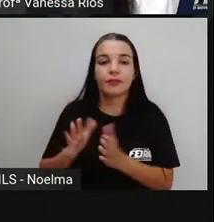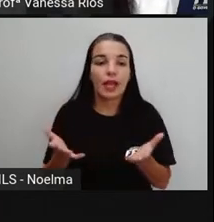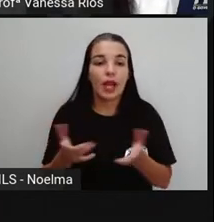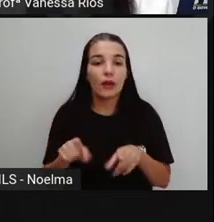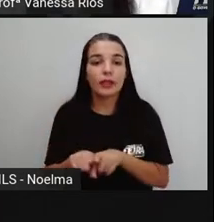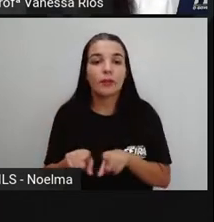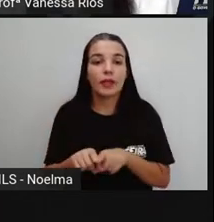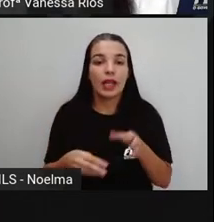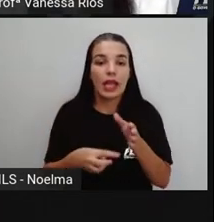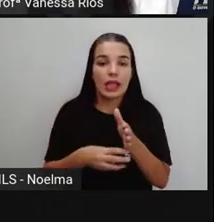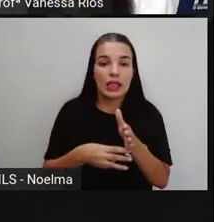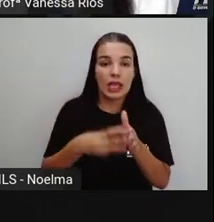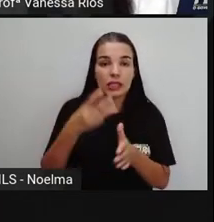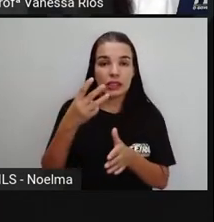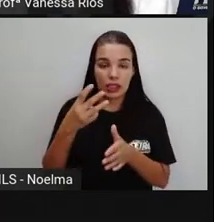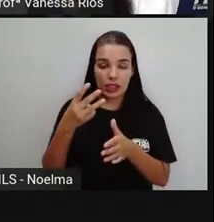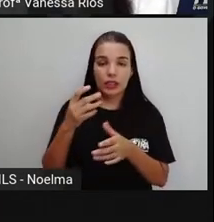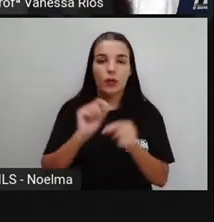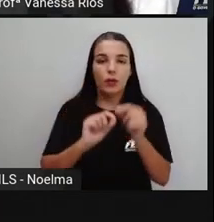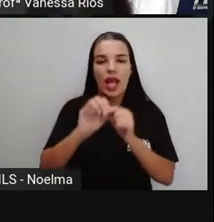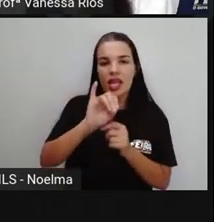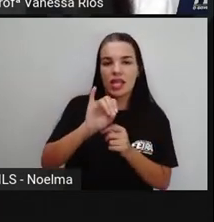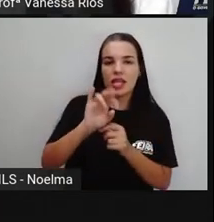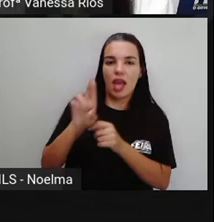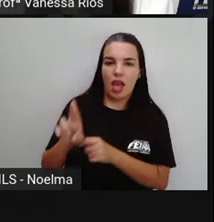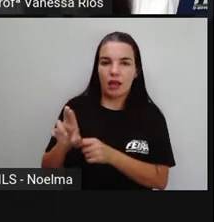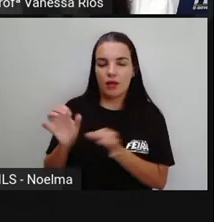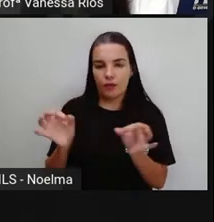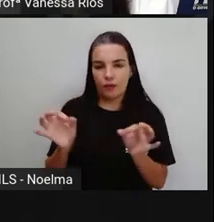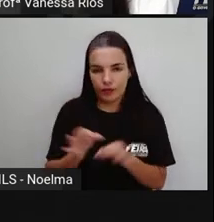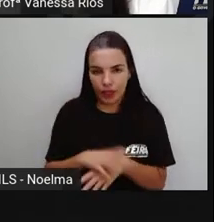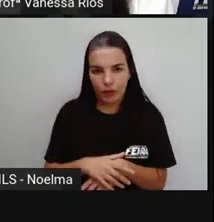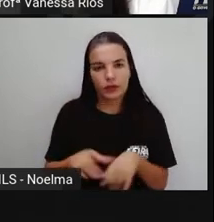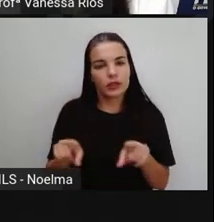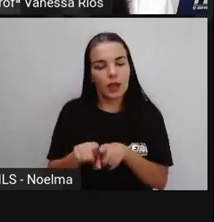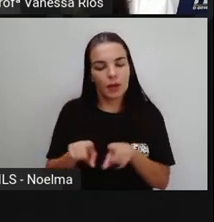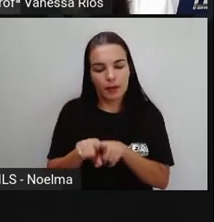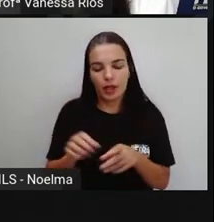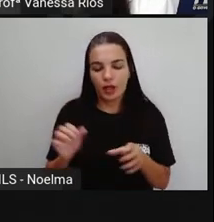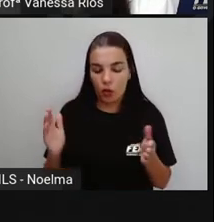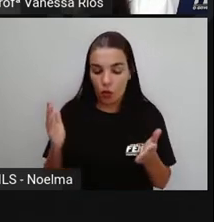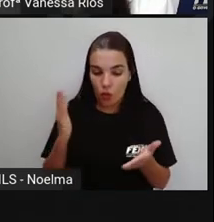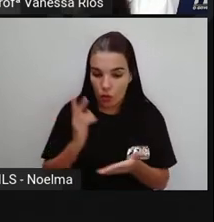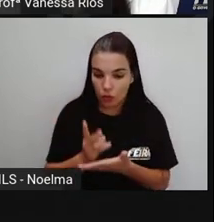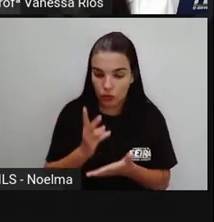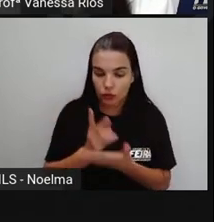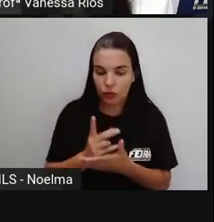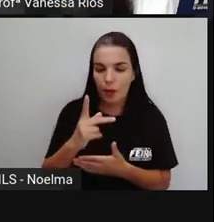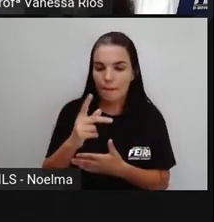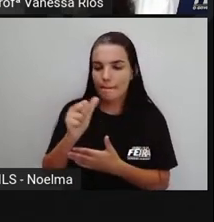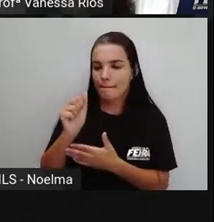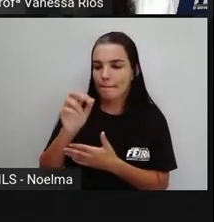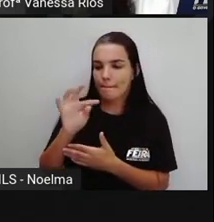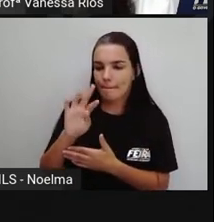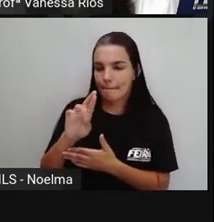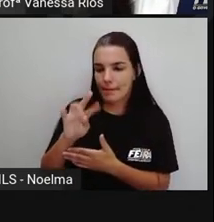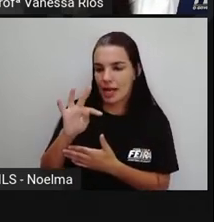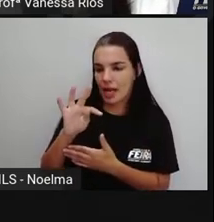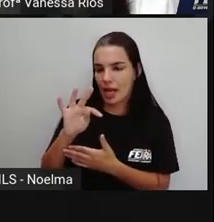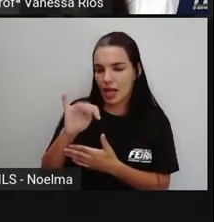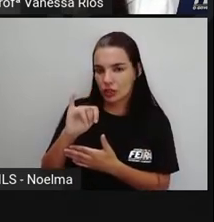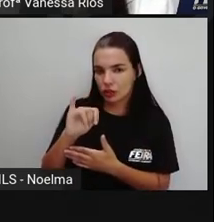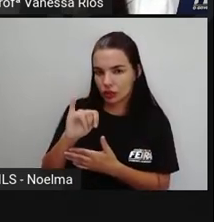verbo partir, terminado em ir. Também se conservou, né? O radical da palavra, parte principal.